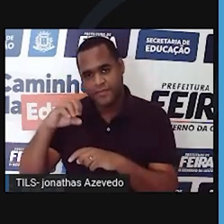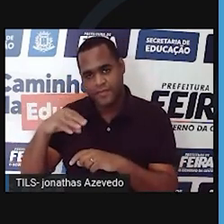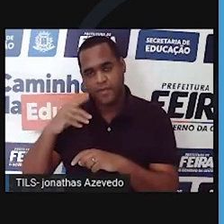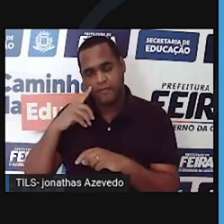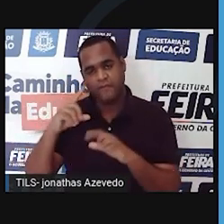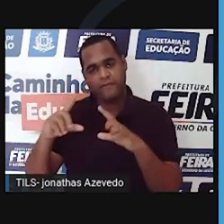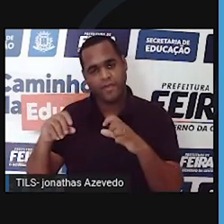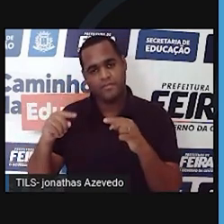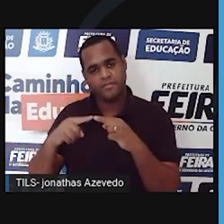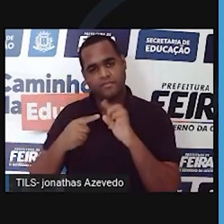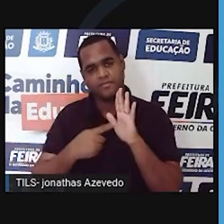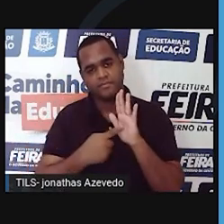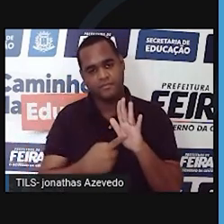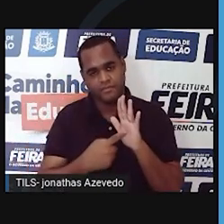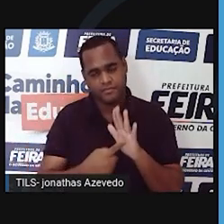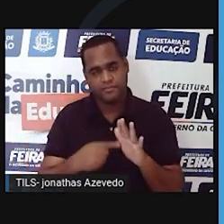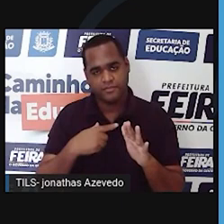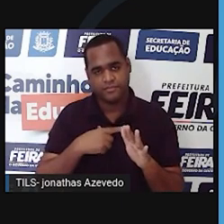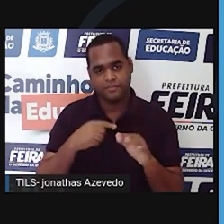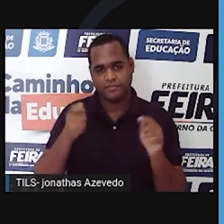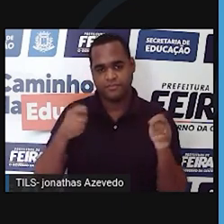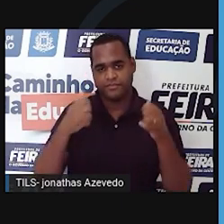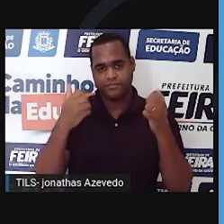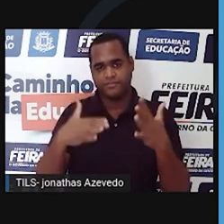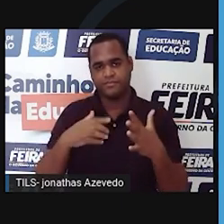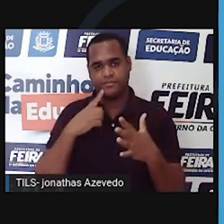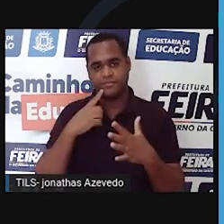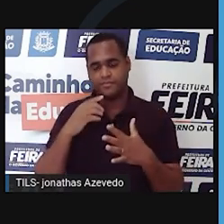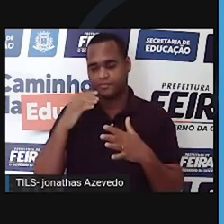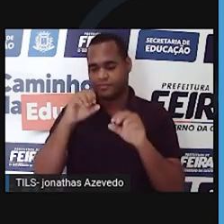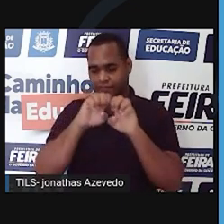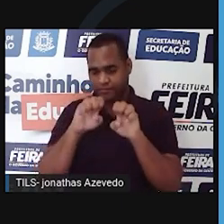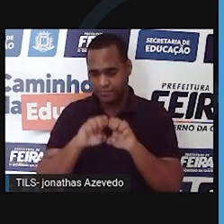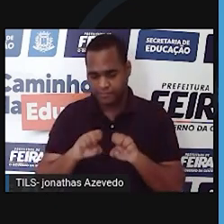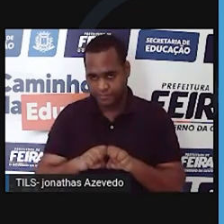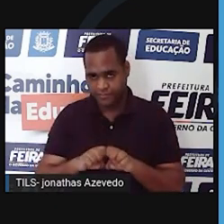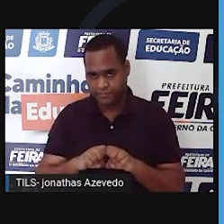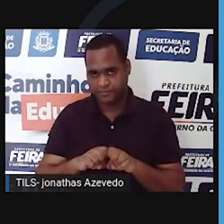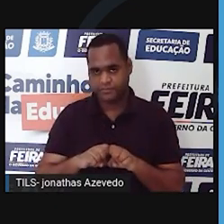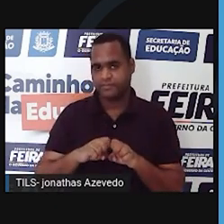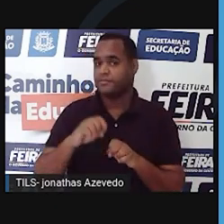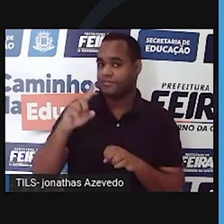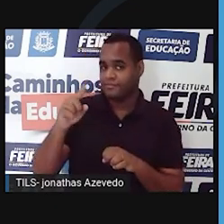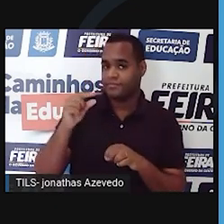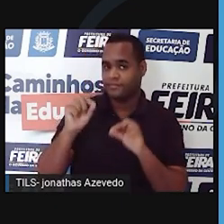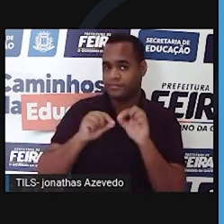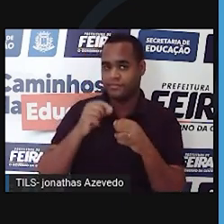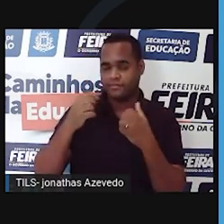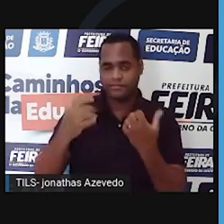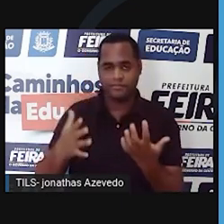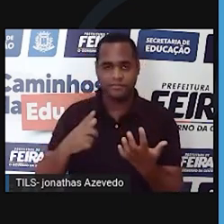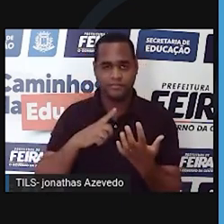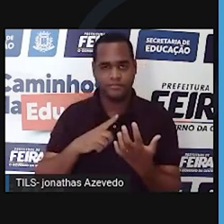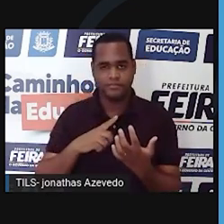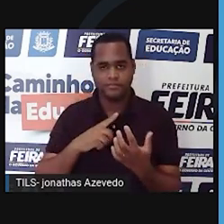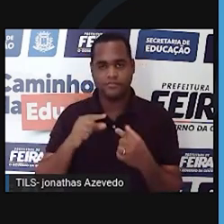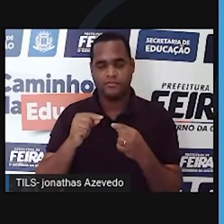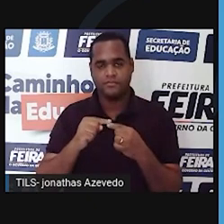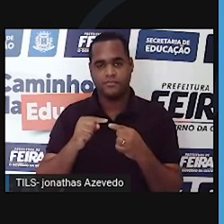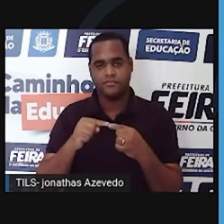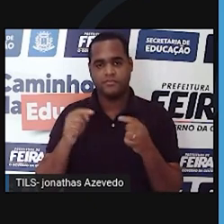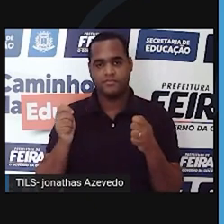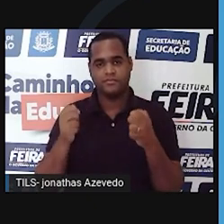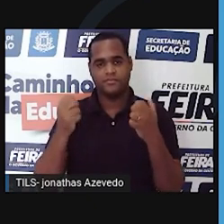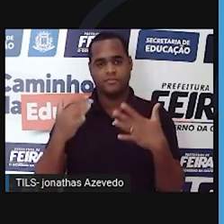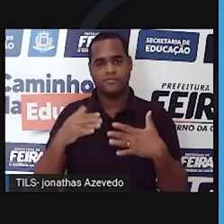fotografia já mostrava as evidências de como era formada a estrutura do DNA. Então, o que ela fez? Ela, com essa técnica de difração